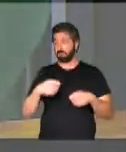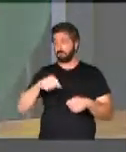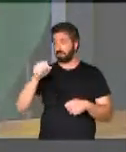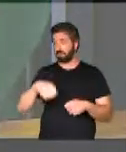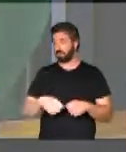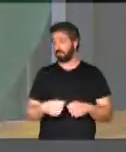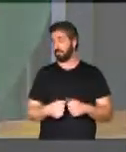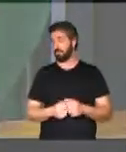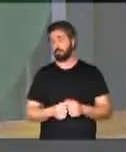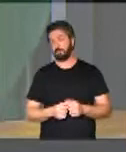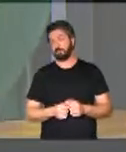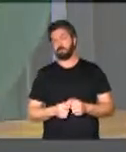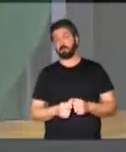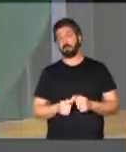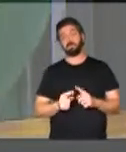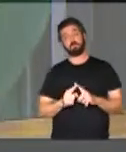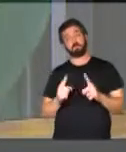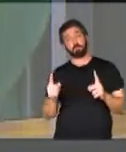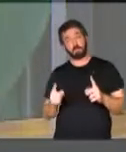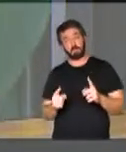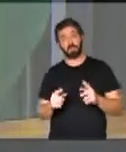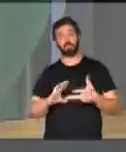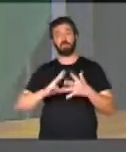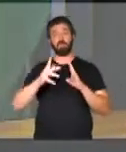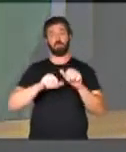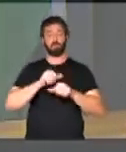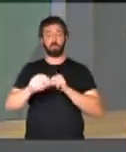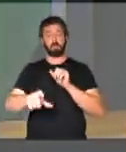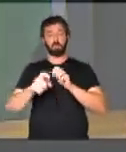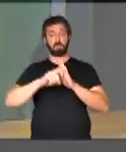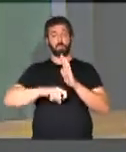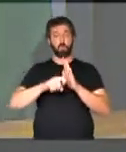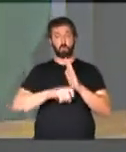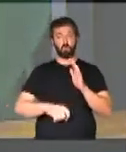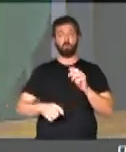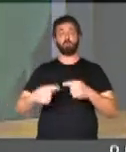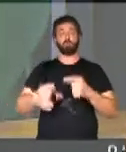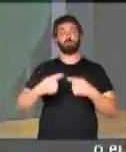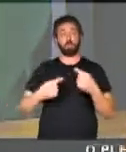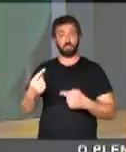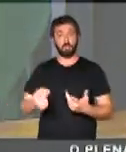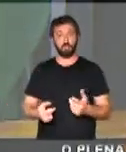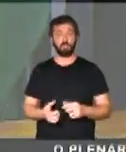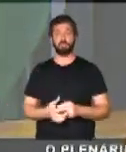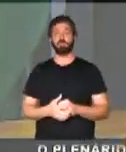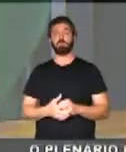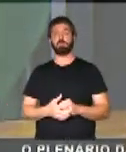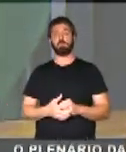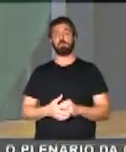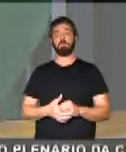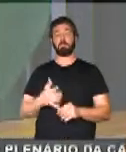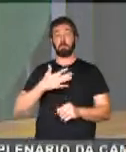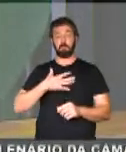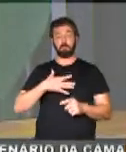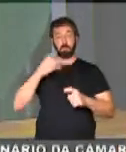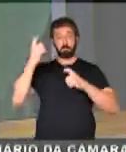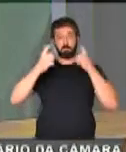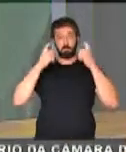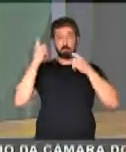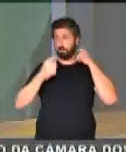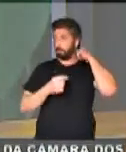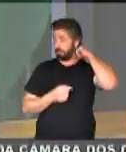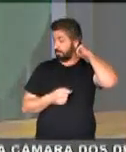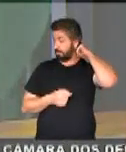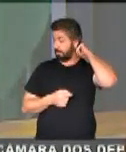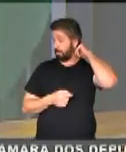não só da Previdência, mas também uma reforma tributária, uma reforma política. Me preocupa, senhor presidente,